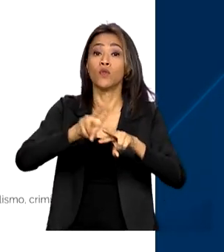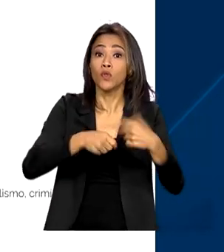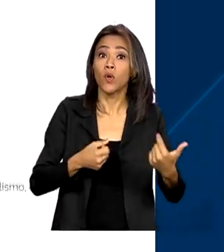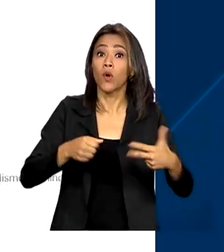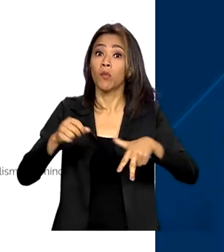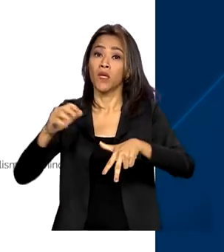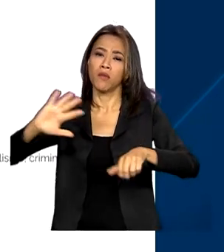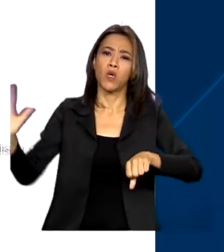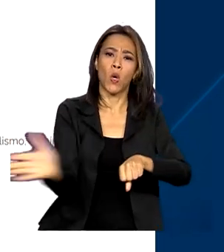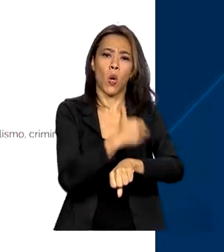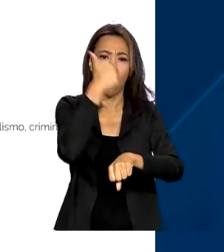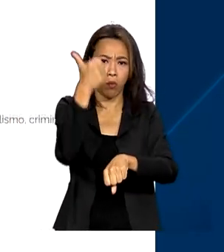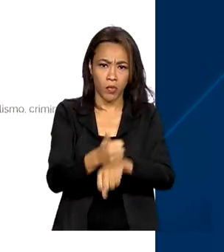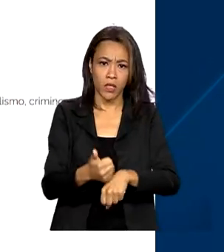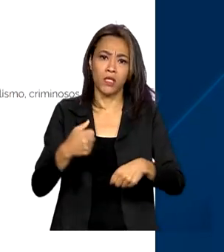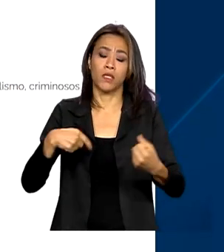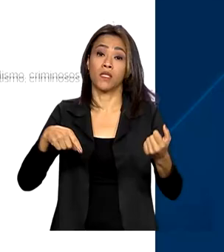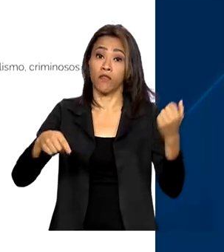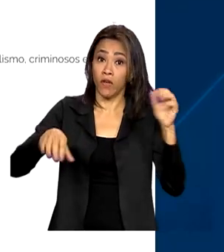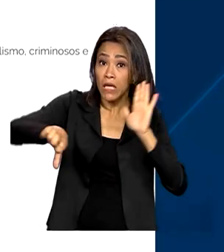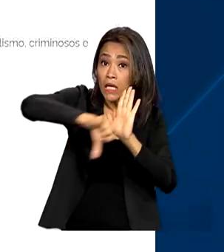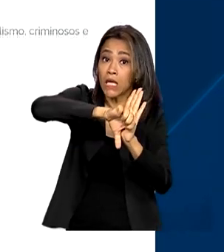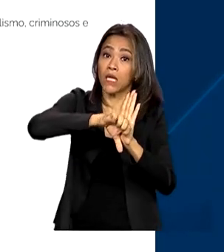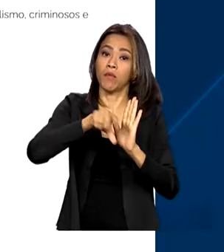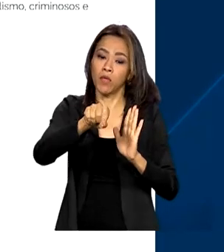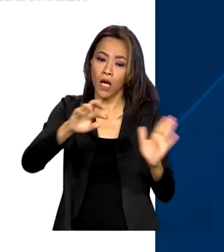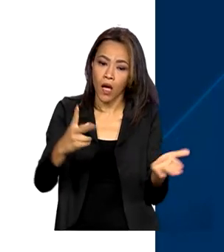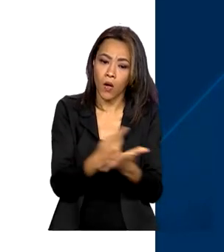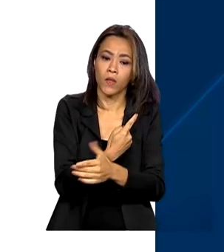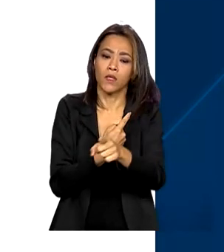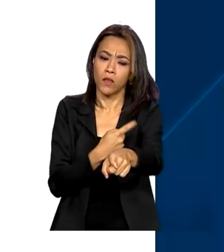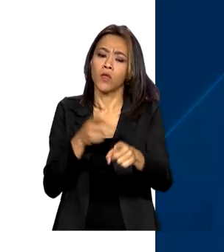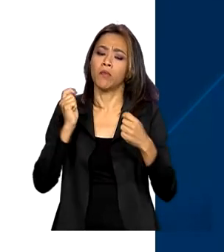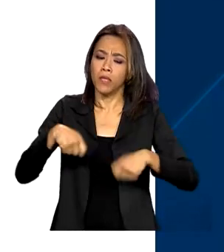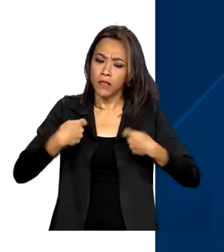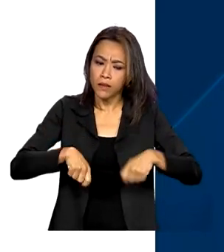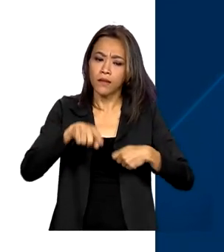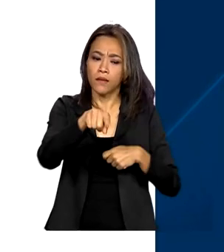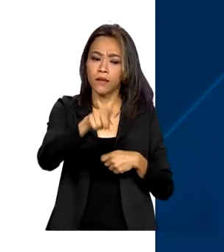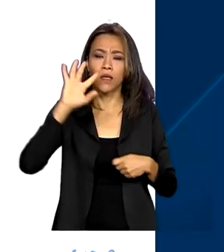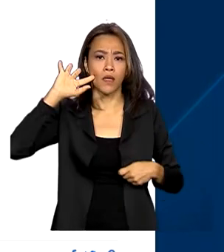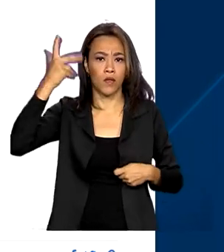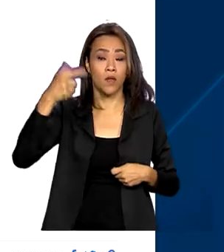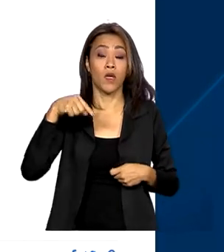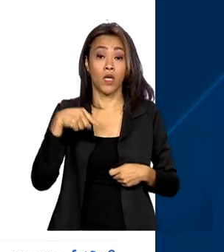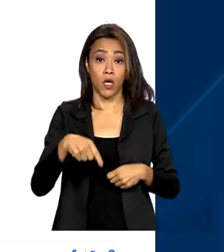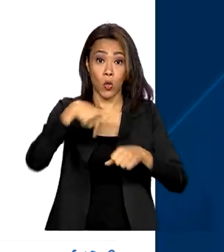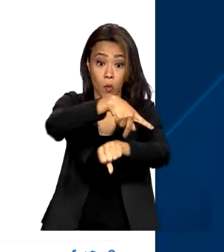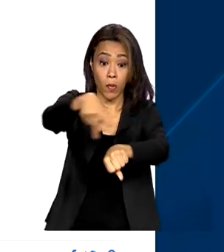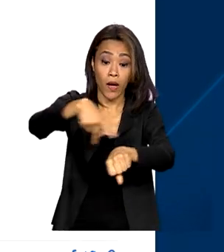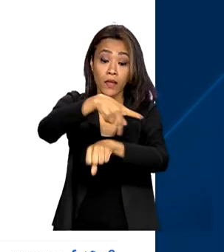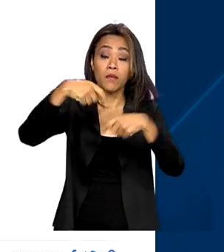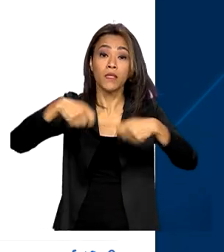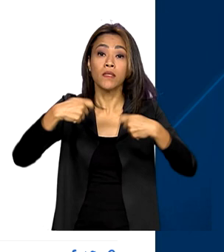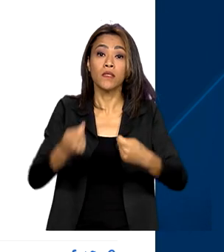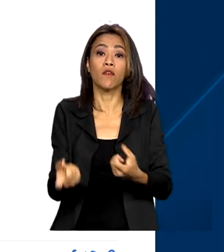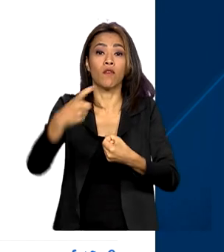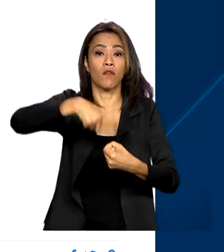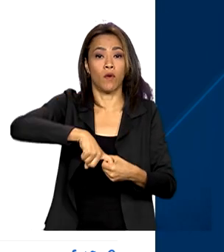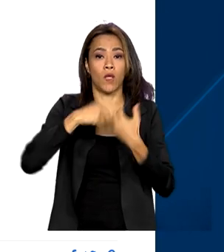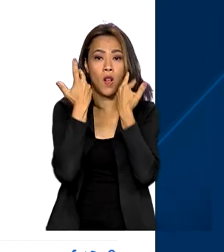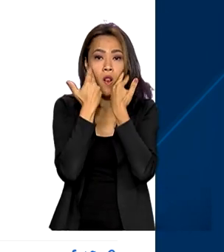Afirmaram que estão juntos para que as providências institucionais sejam tomadas e que o país precisa de normalidade,